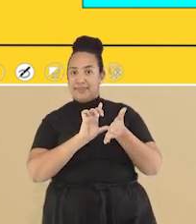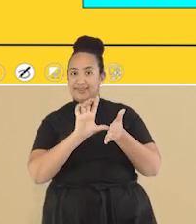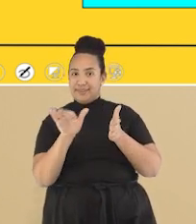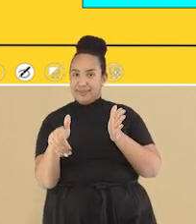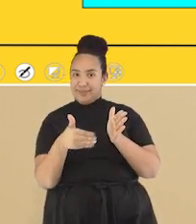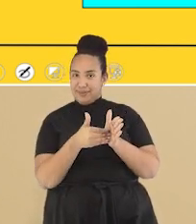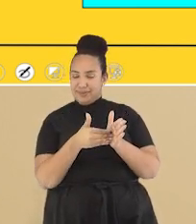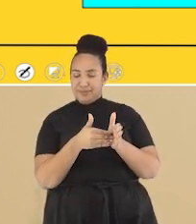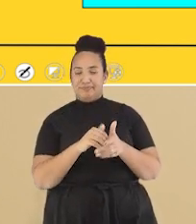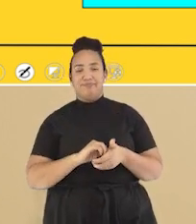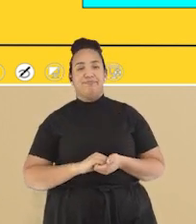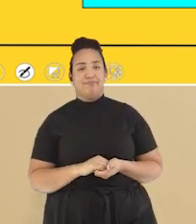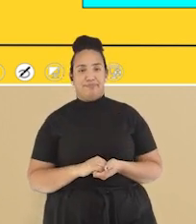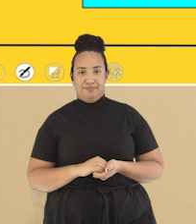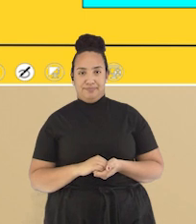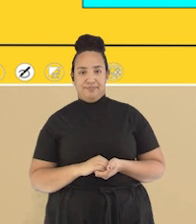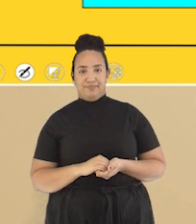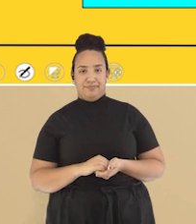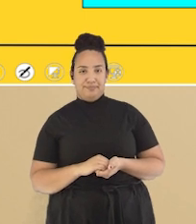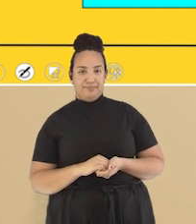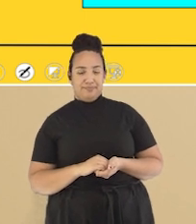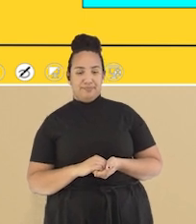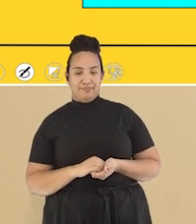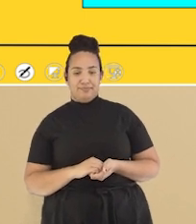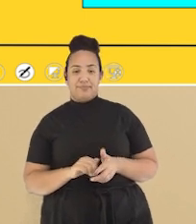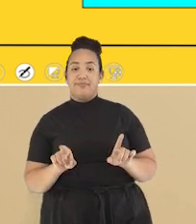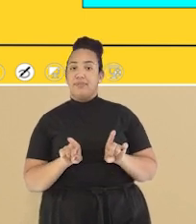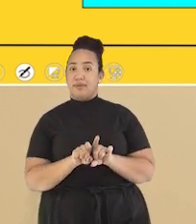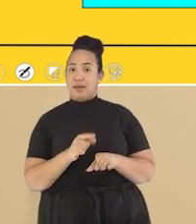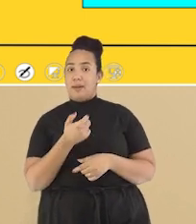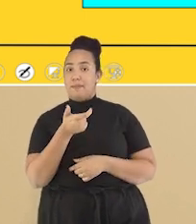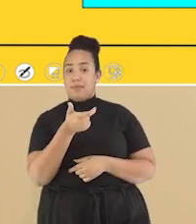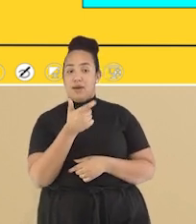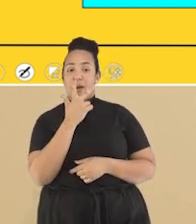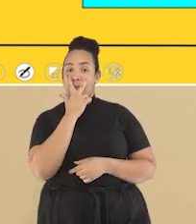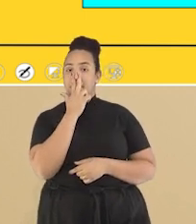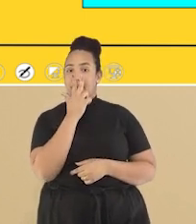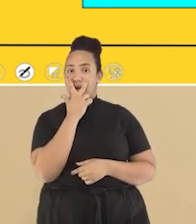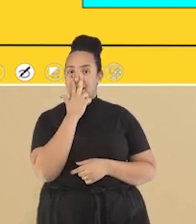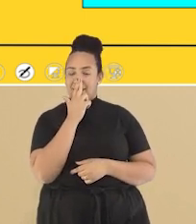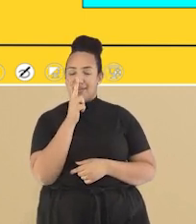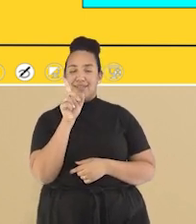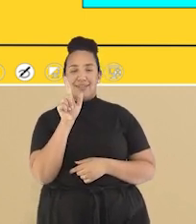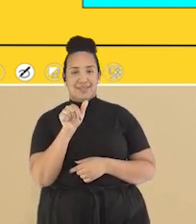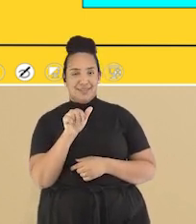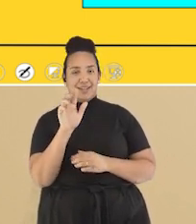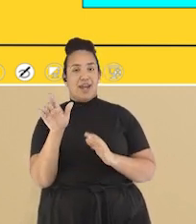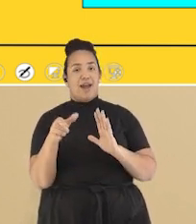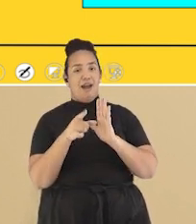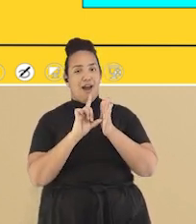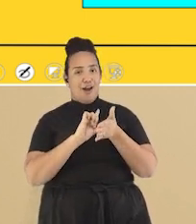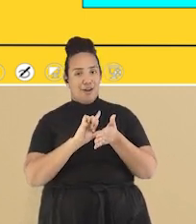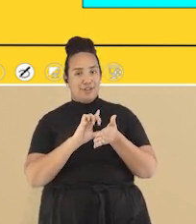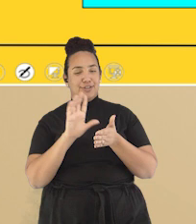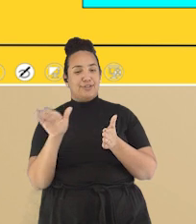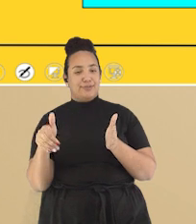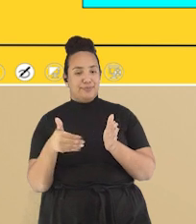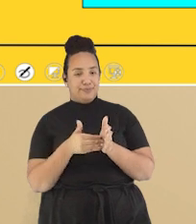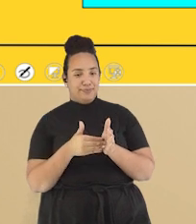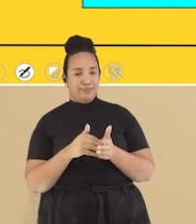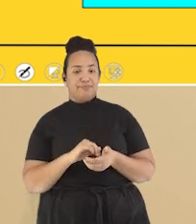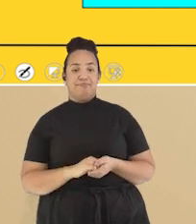Última penúltima Parece também Aparece na penúltima sílaba A palavra